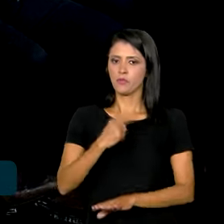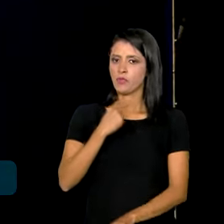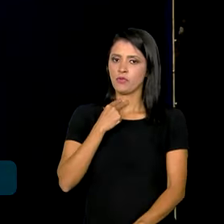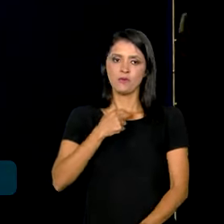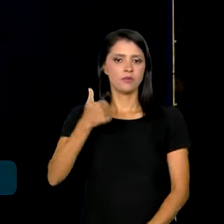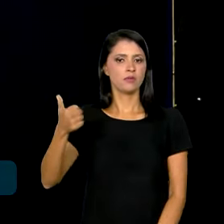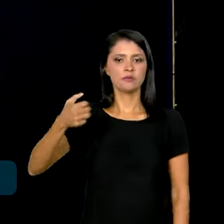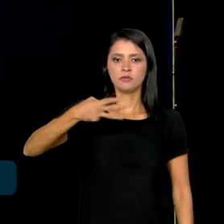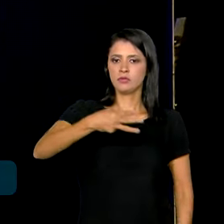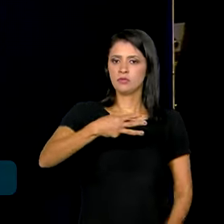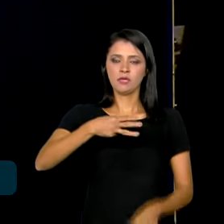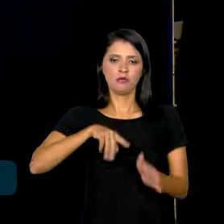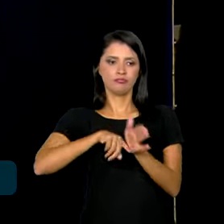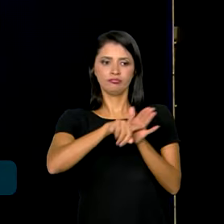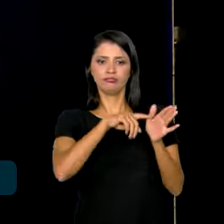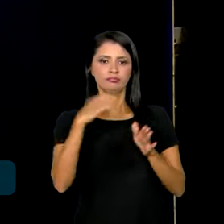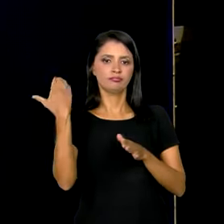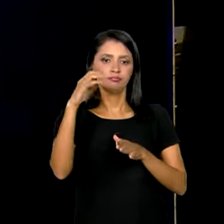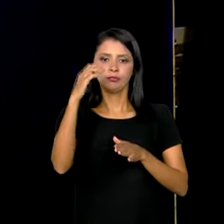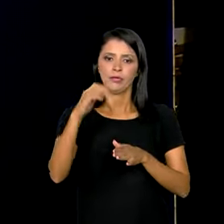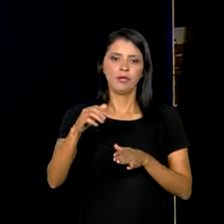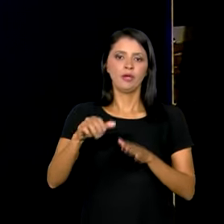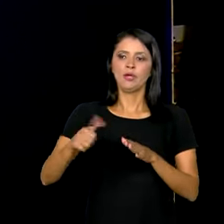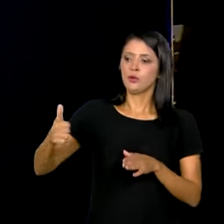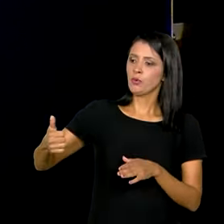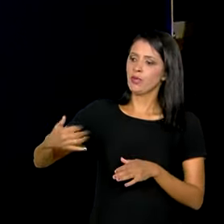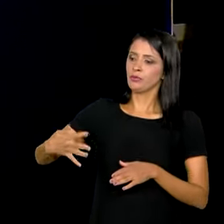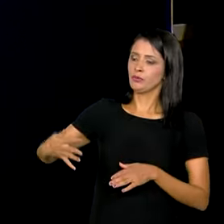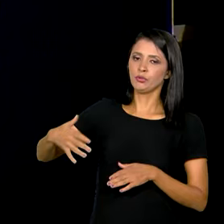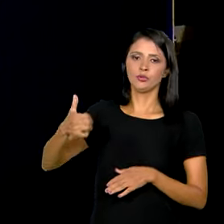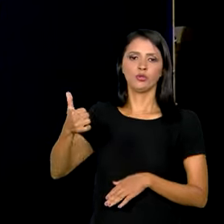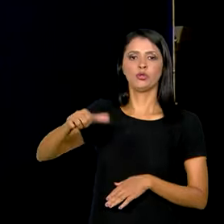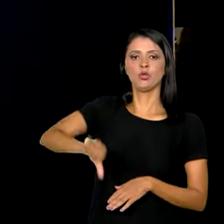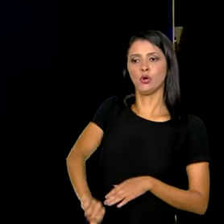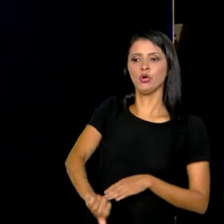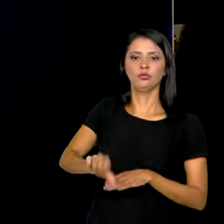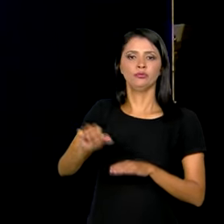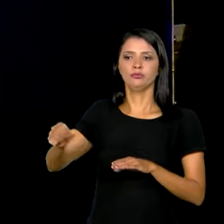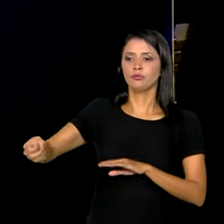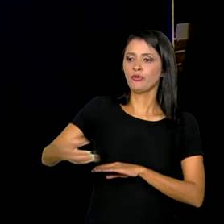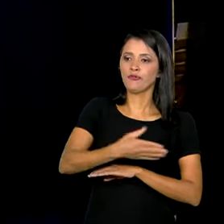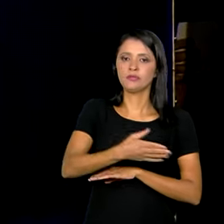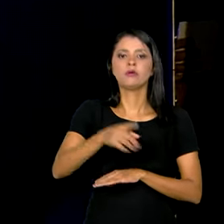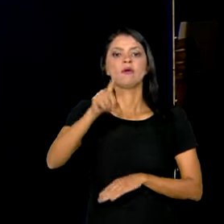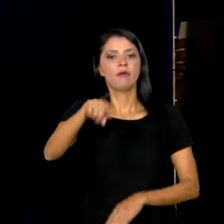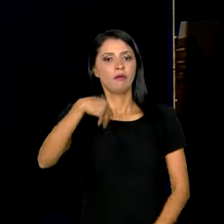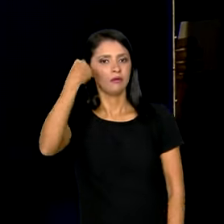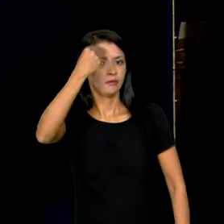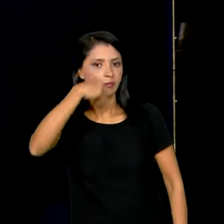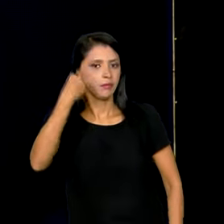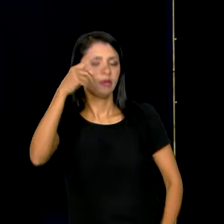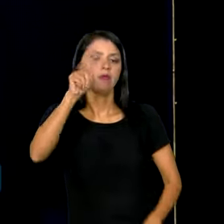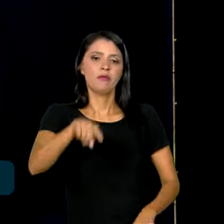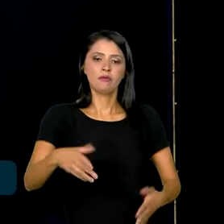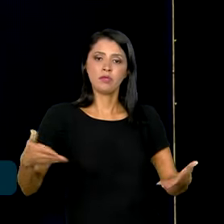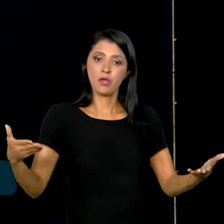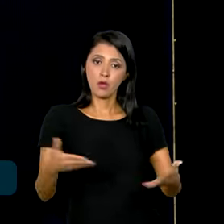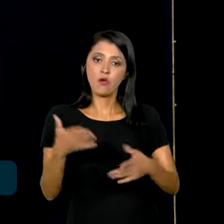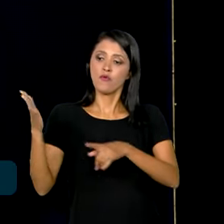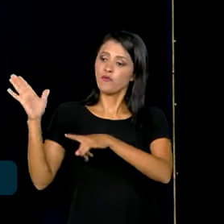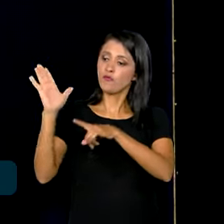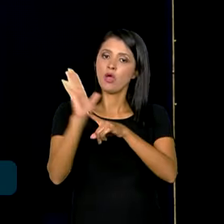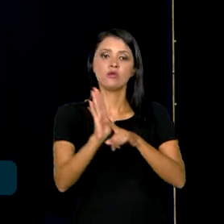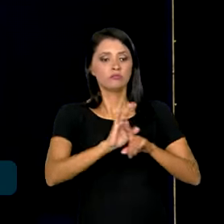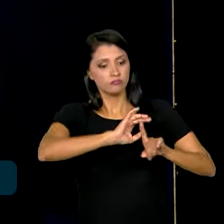13º em produção científica e sermos o 49º em inovação. Essa experiência é a experiência que vai ajudar a